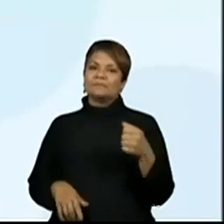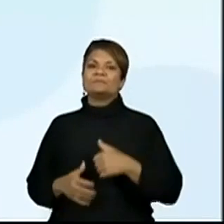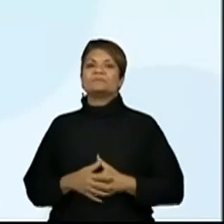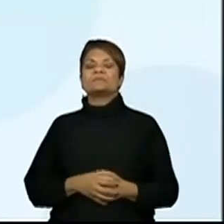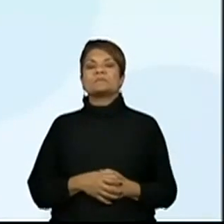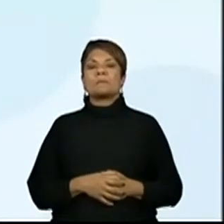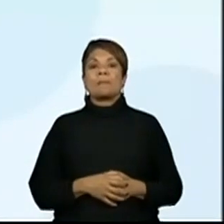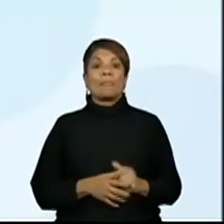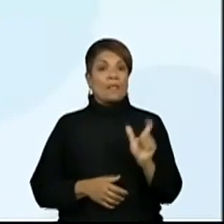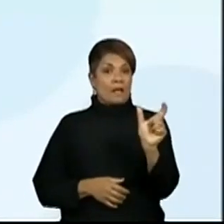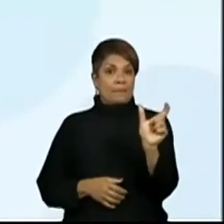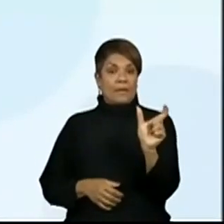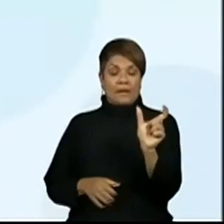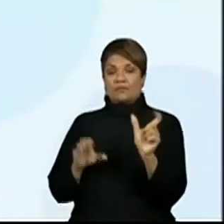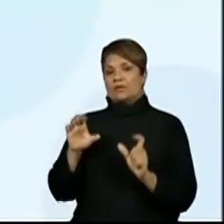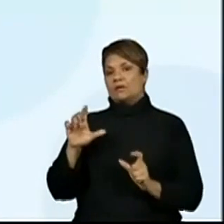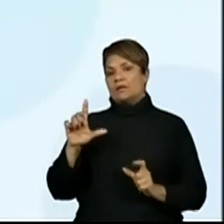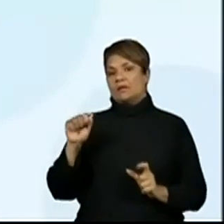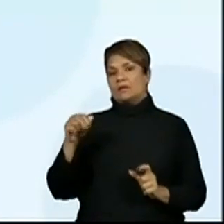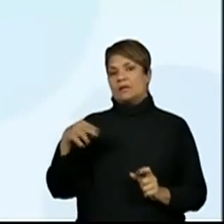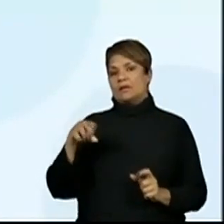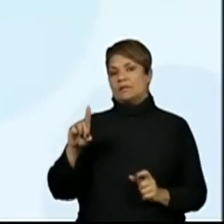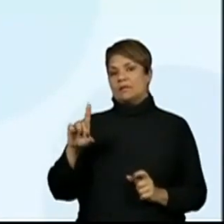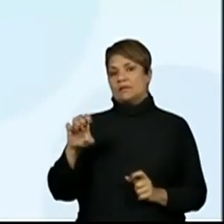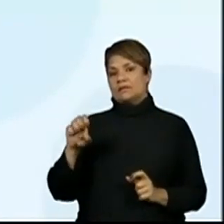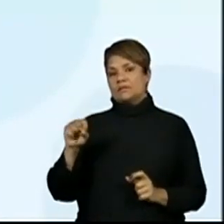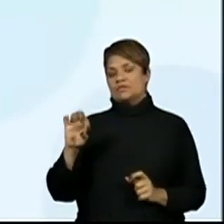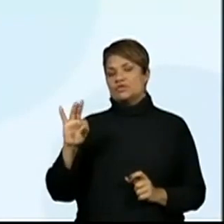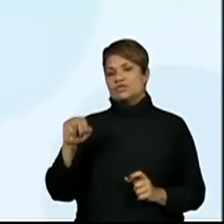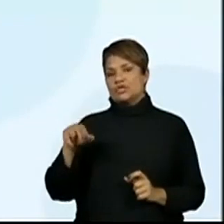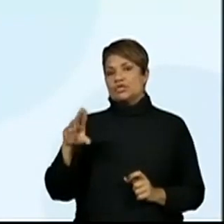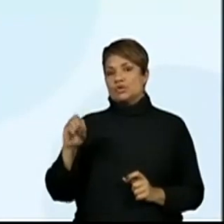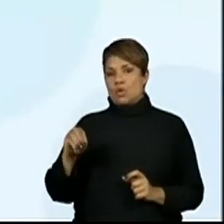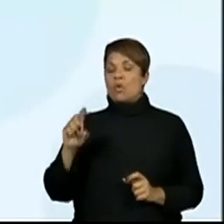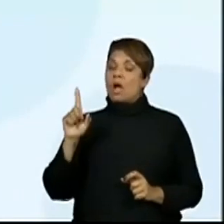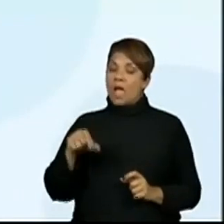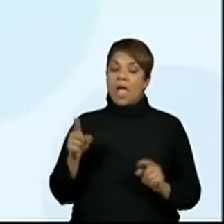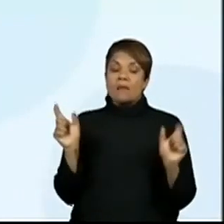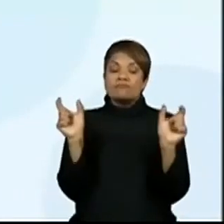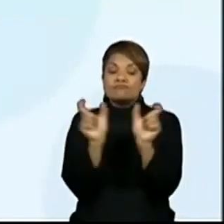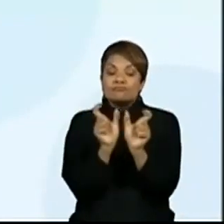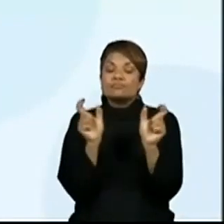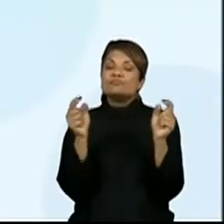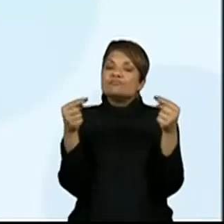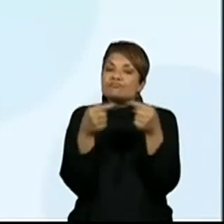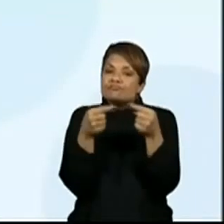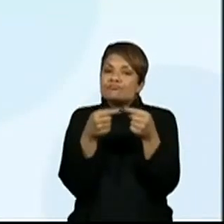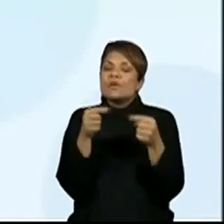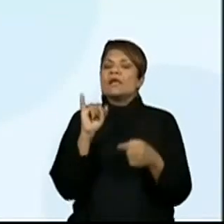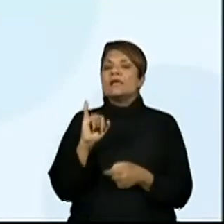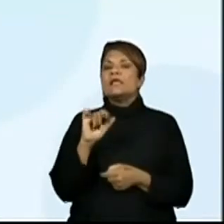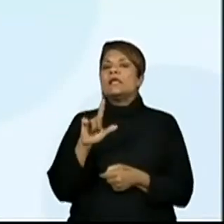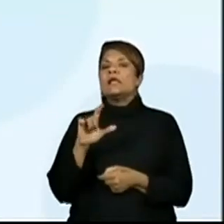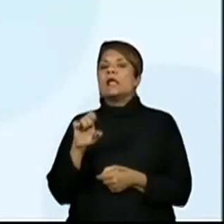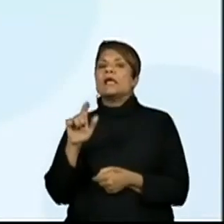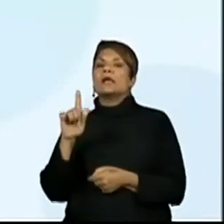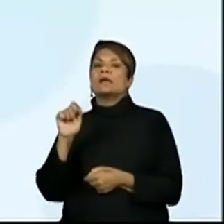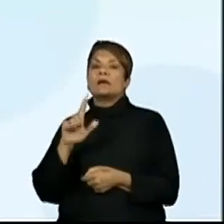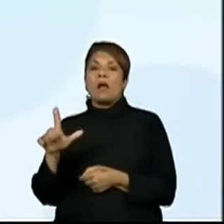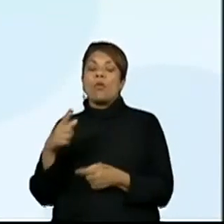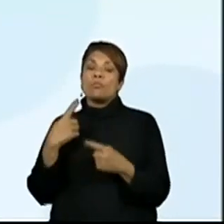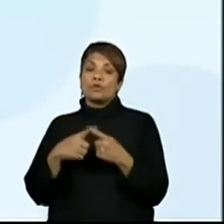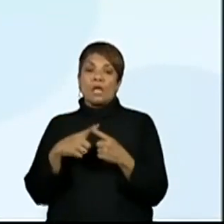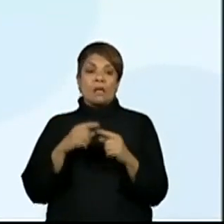A palavra clandestino está ligada à palavra ilegal, porque não atende às leis,